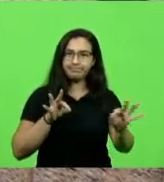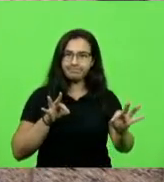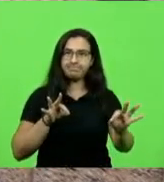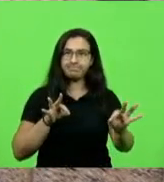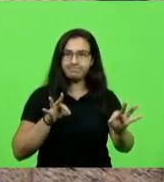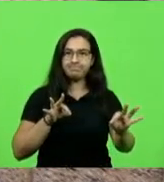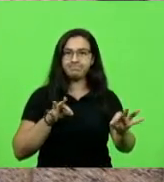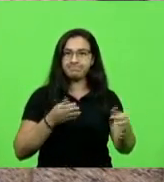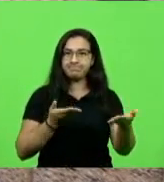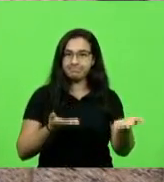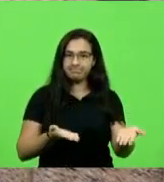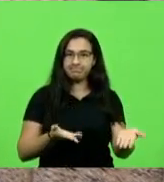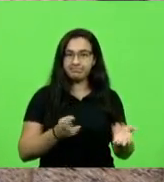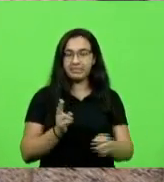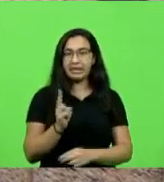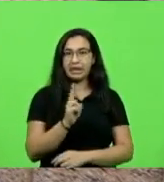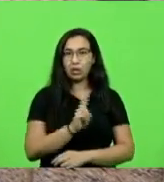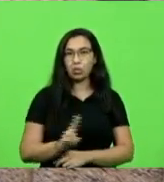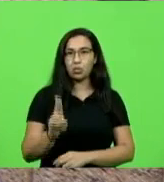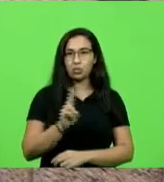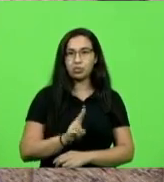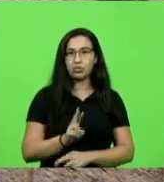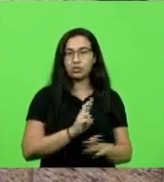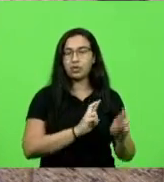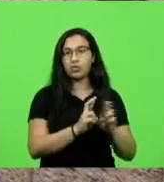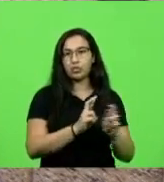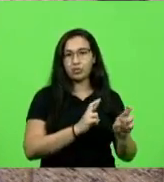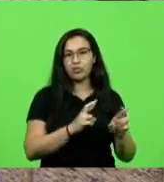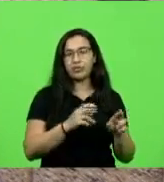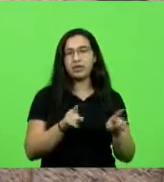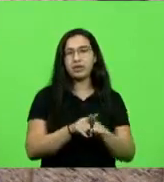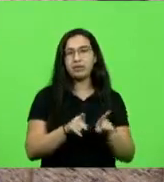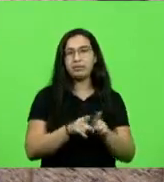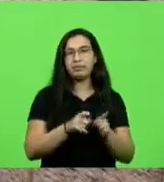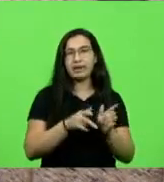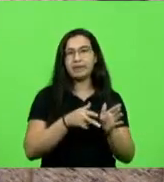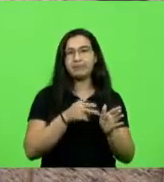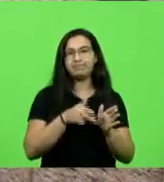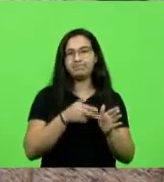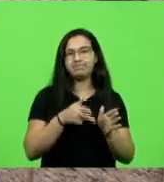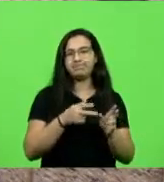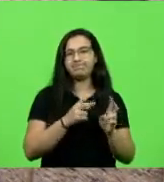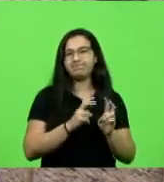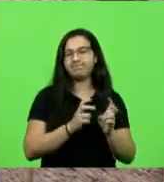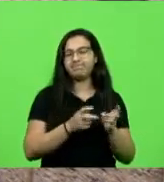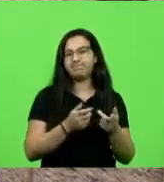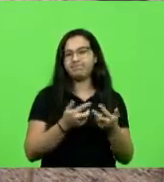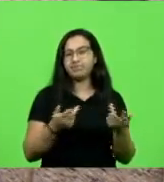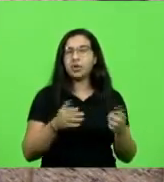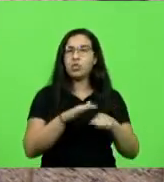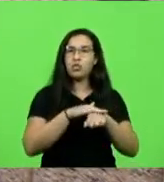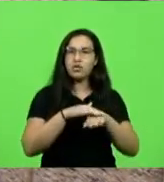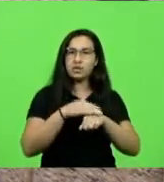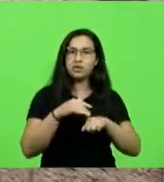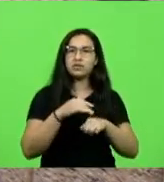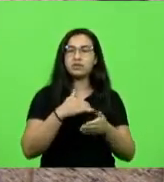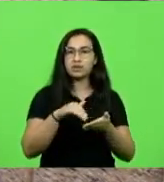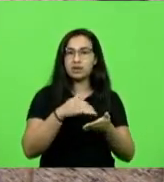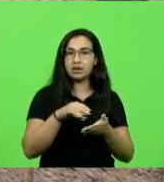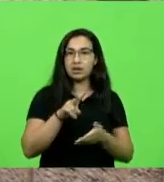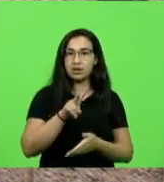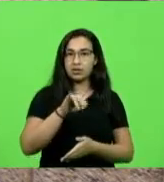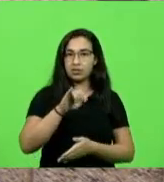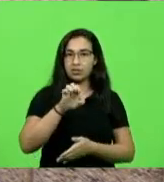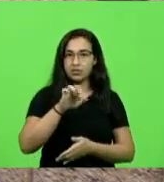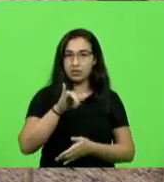os usuários da via, para os caminhoneiros. Então, conversamos com o secretário Vieira, para que também, junto